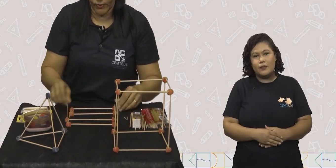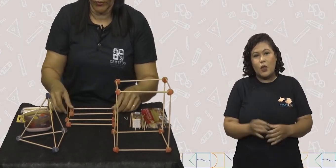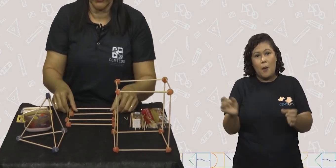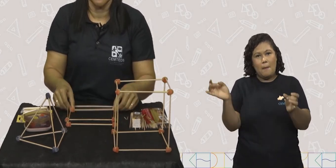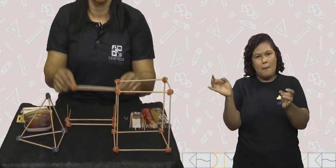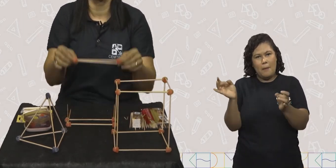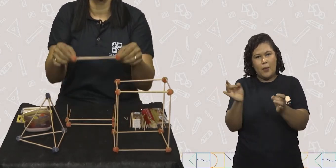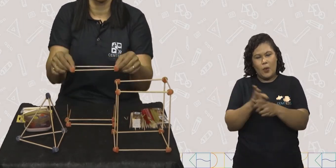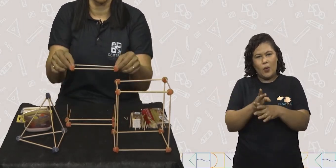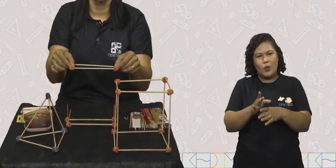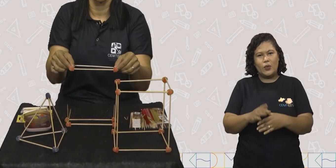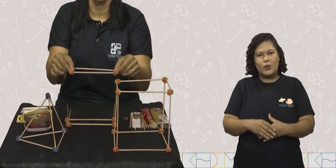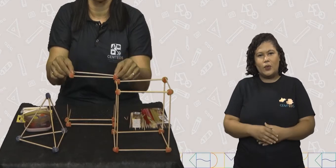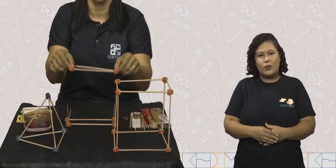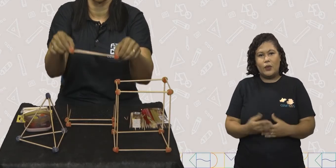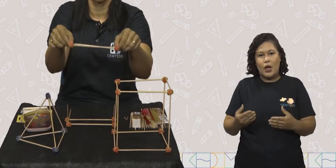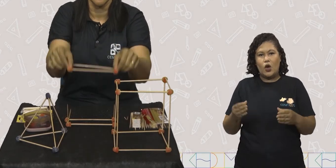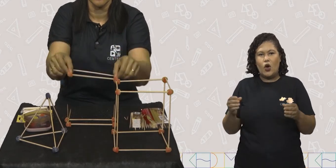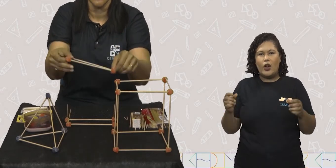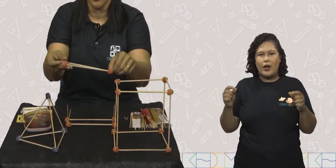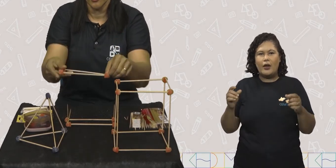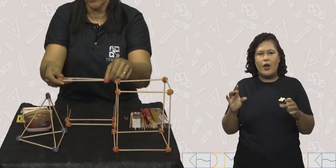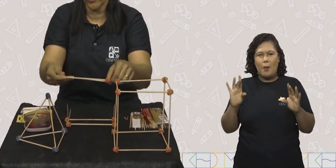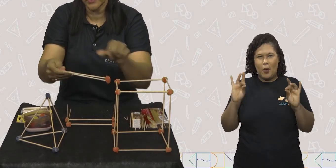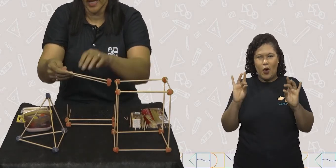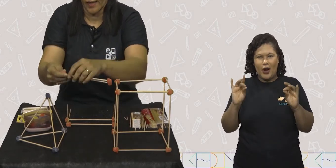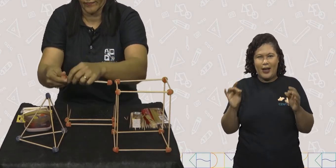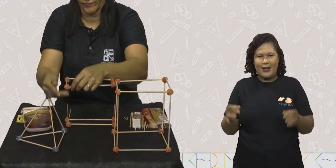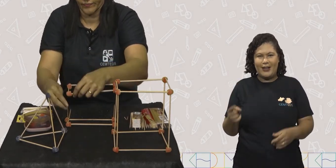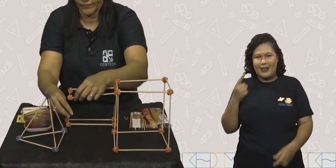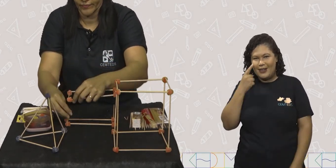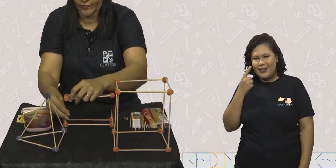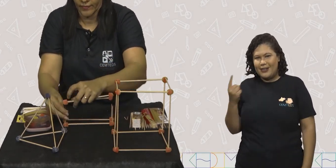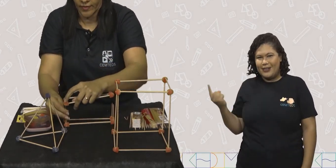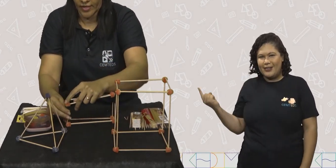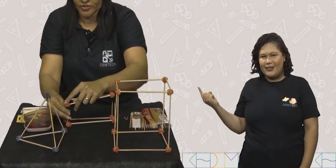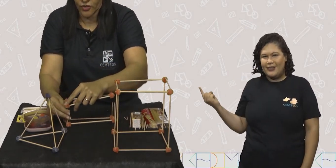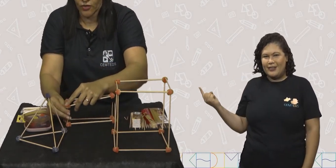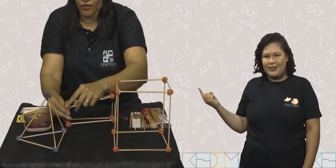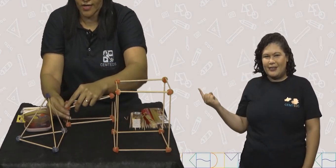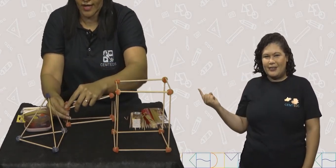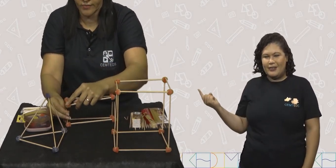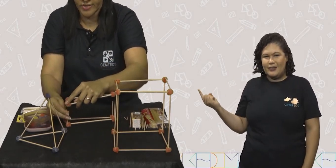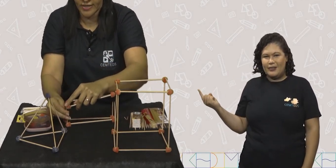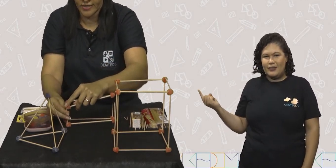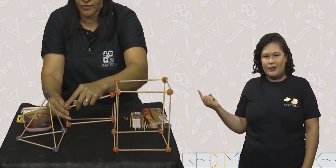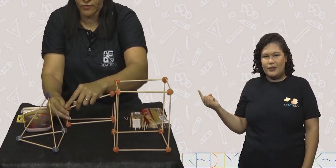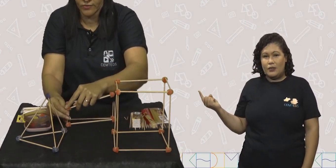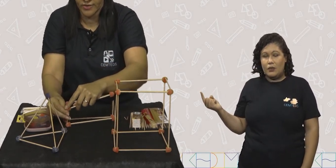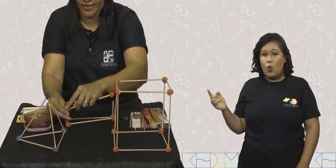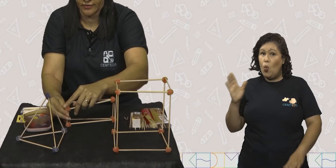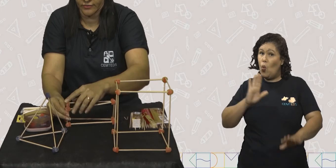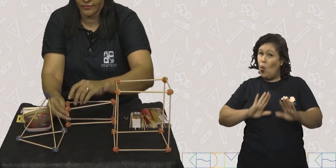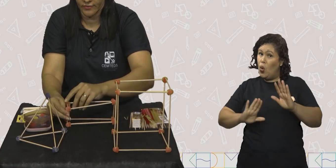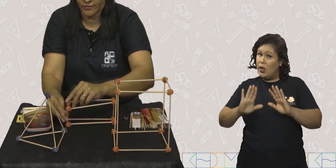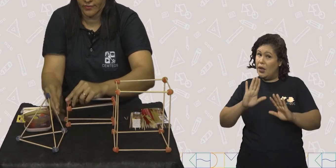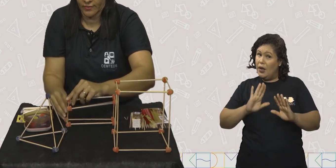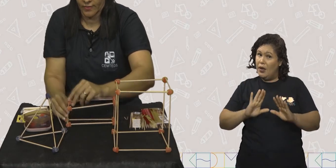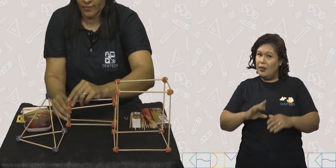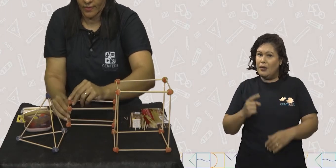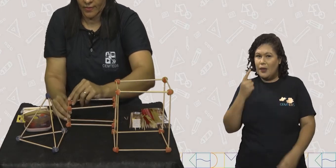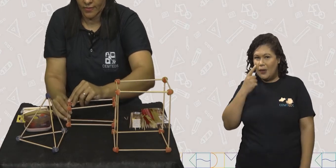Pronto! Fizemos a base de cima agora vamos montar. É só colocarmos aqui com cuidado.